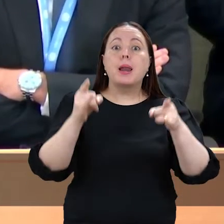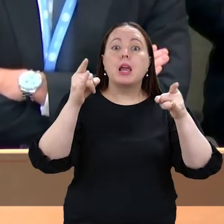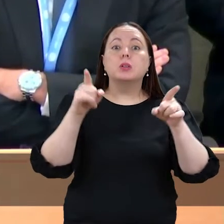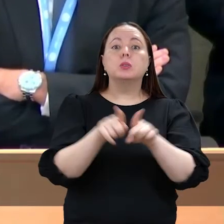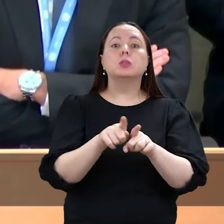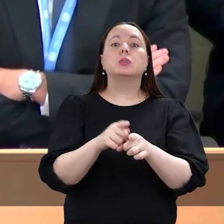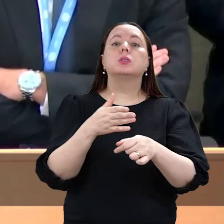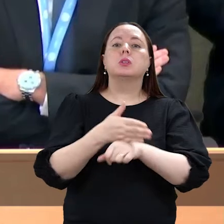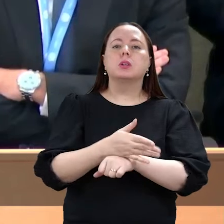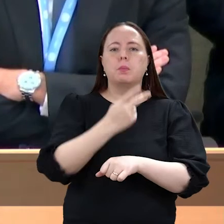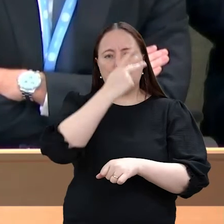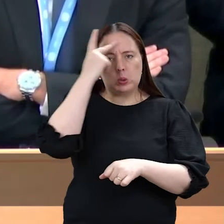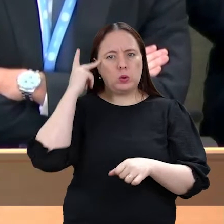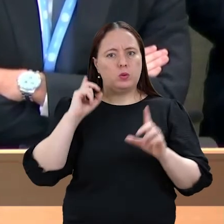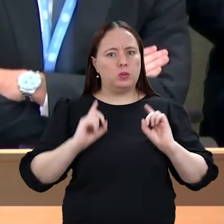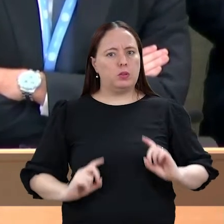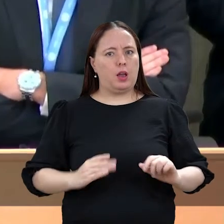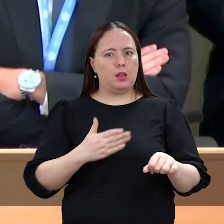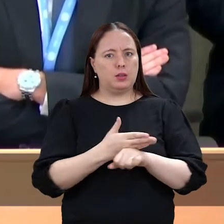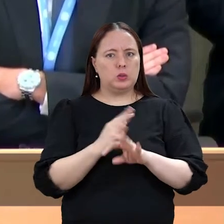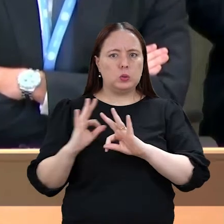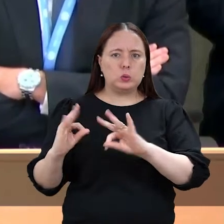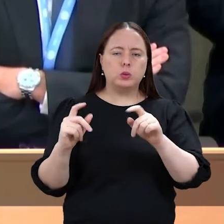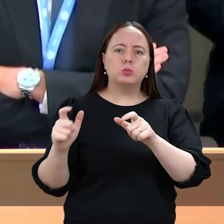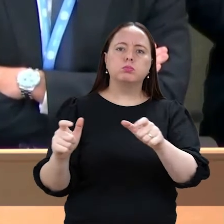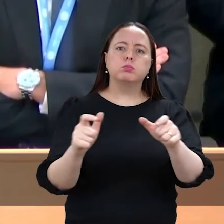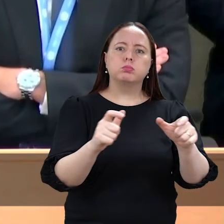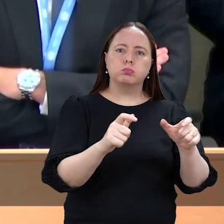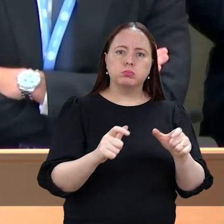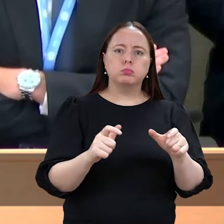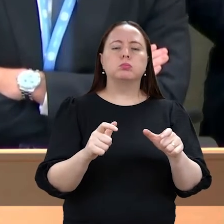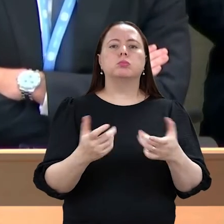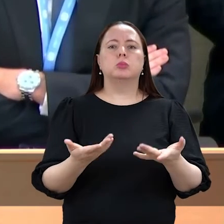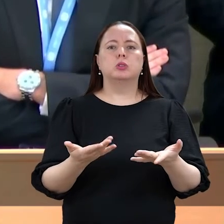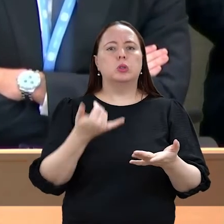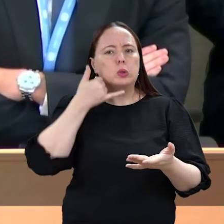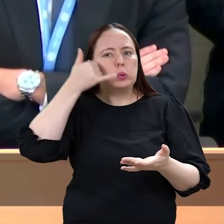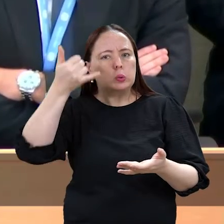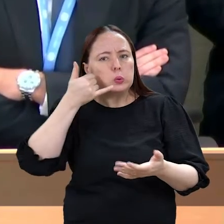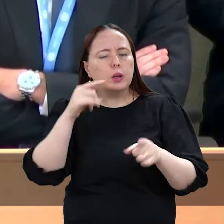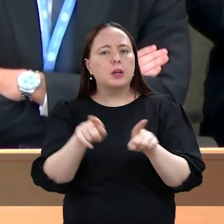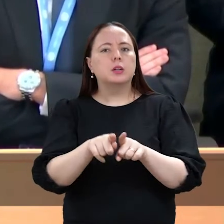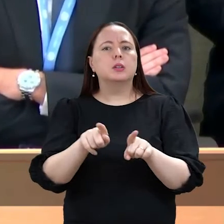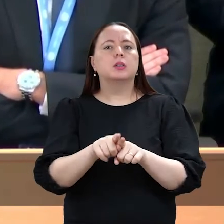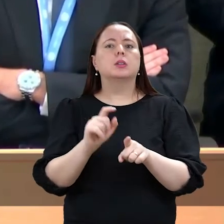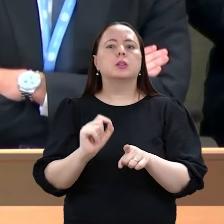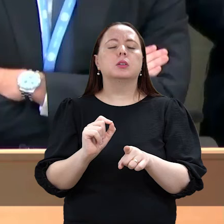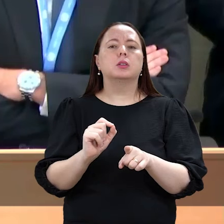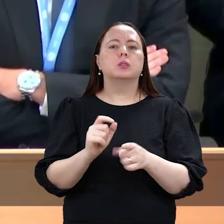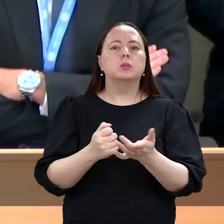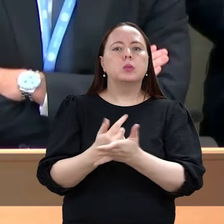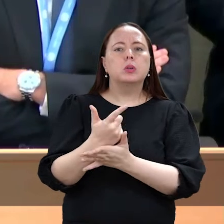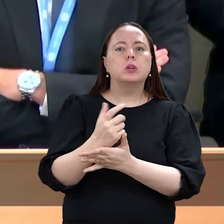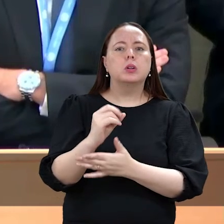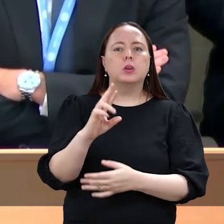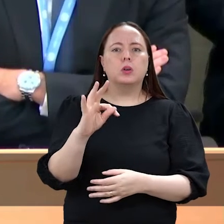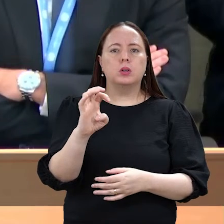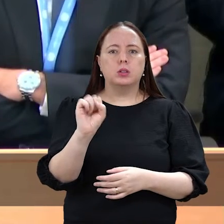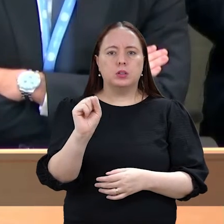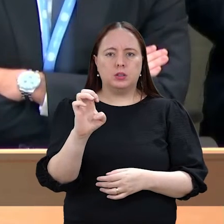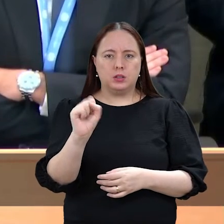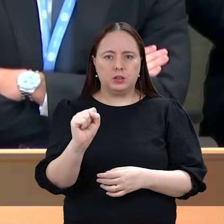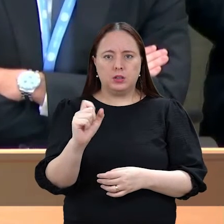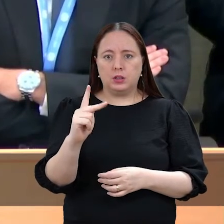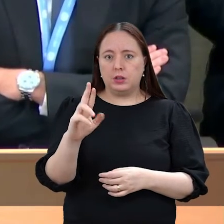e o pleno acesso à pessoa com deficiência a serviços de telecomunicações e ainda a aquisição de órteses e